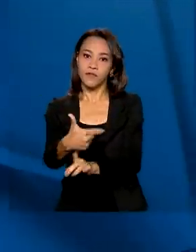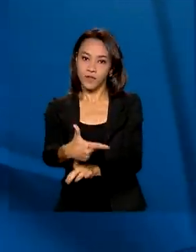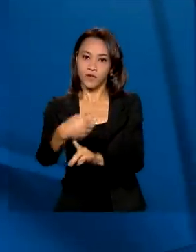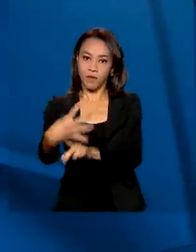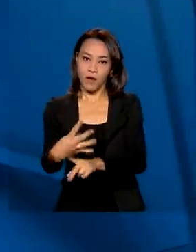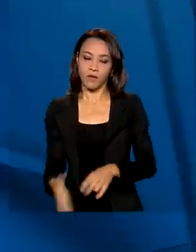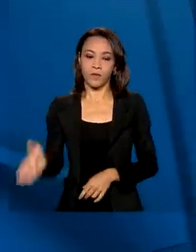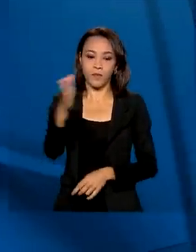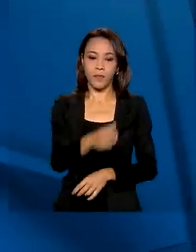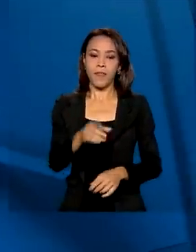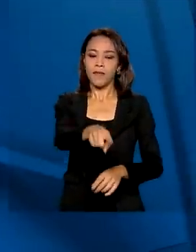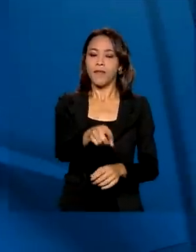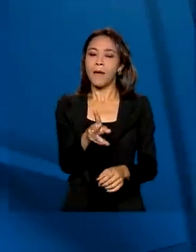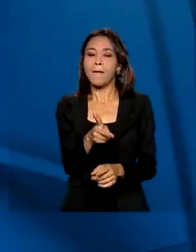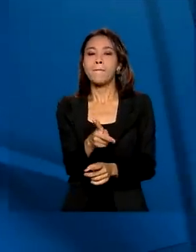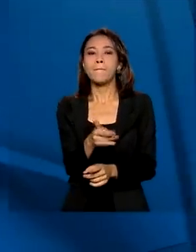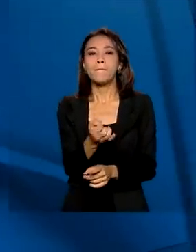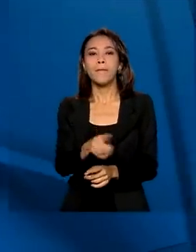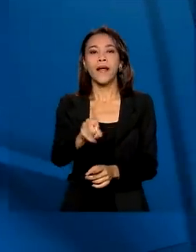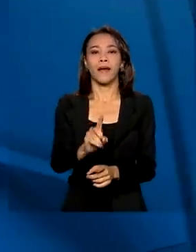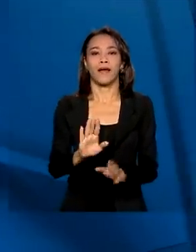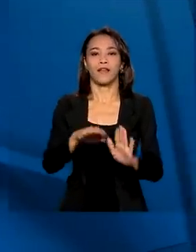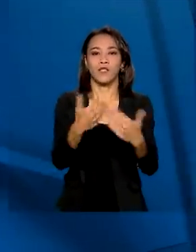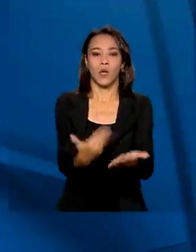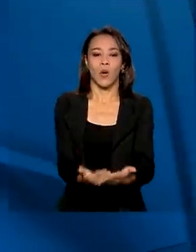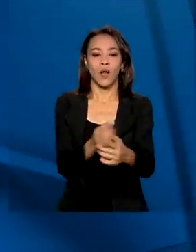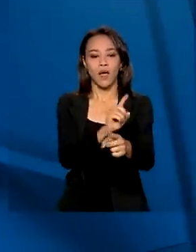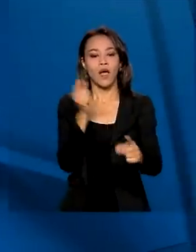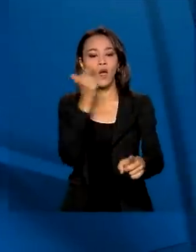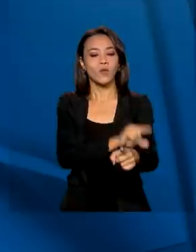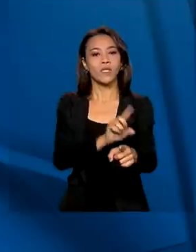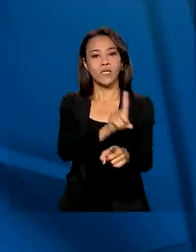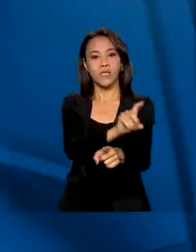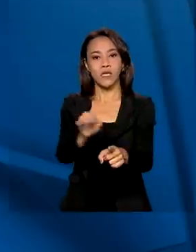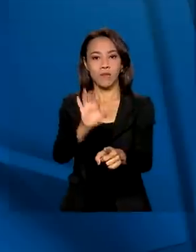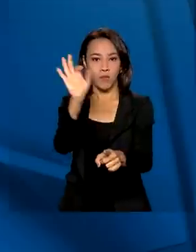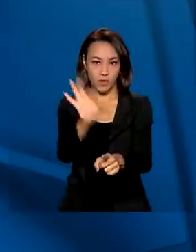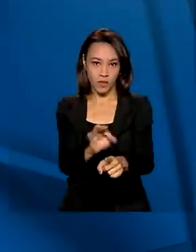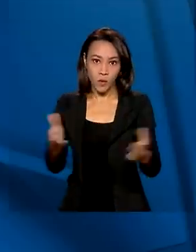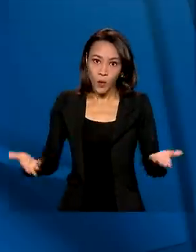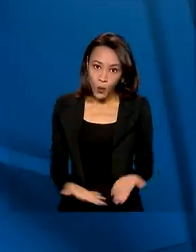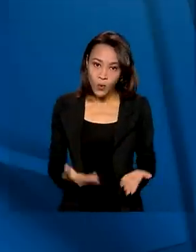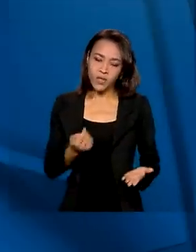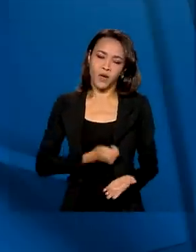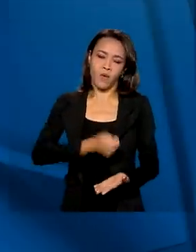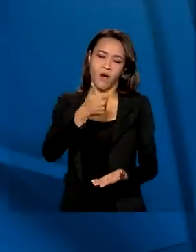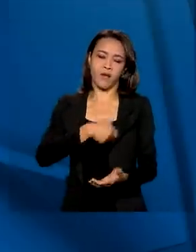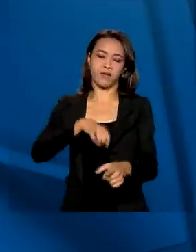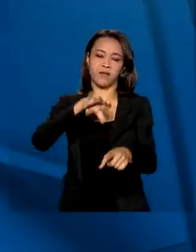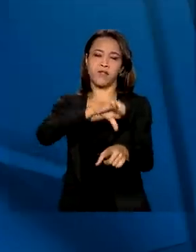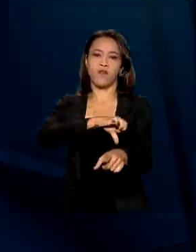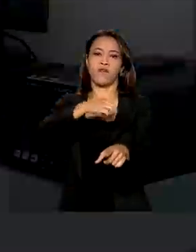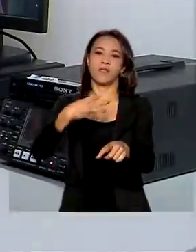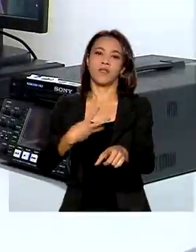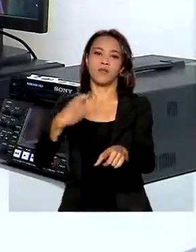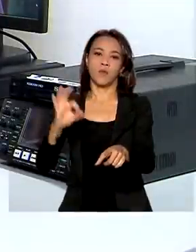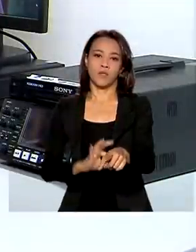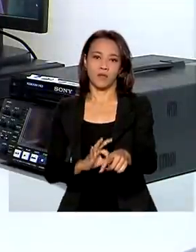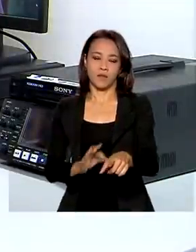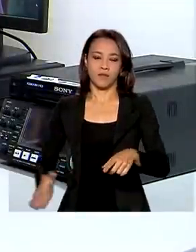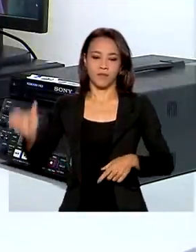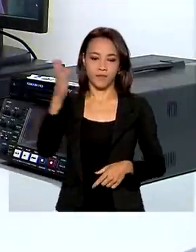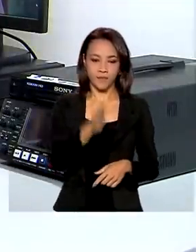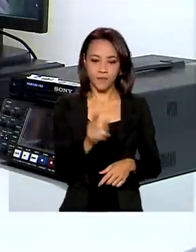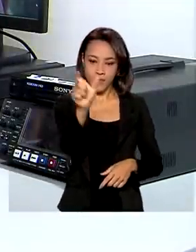de 4 a 5 anos, a meta é atingir 100%. Atualmente, o índice é de quase 93%. Para